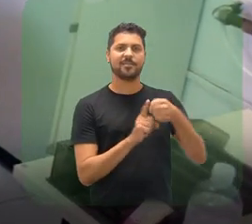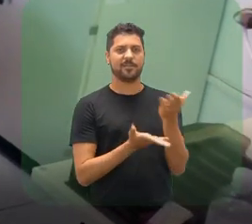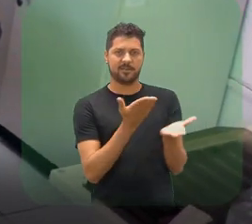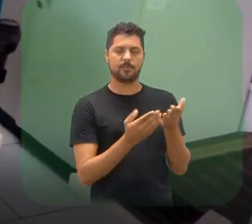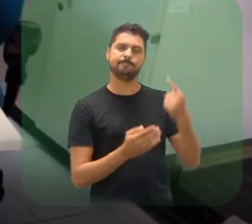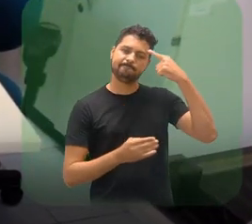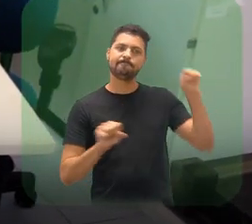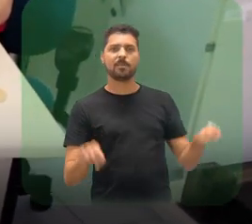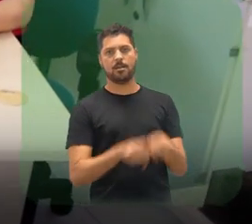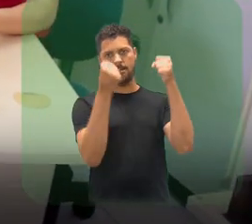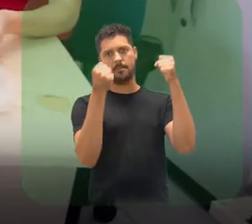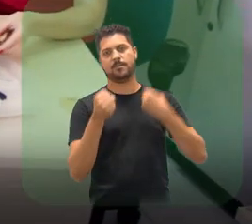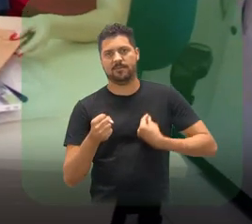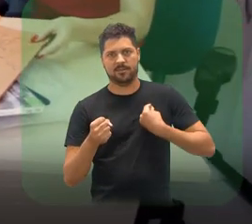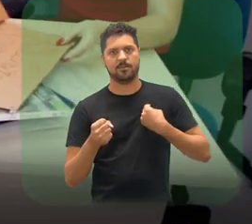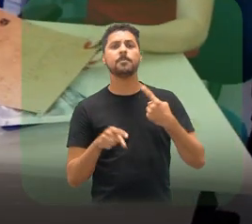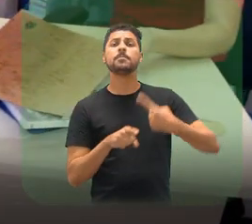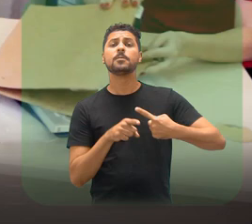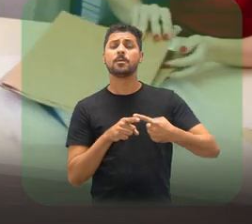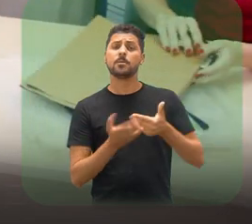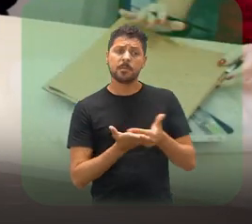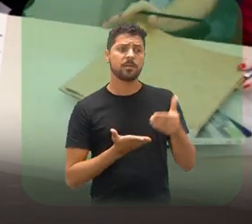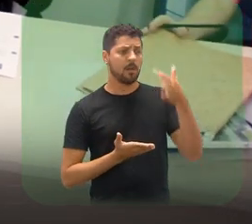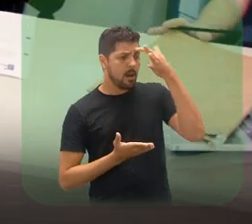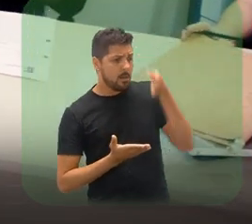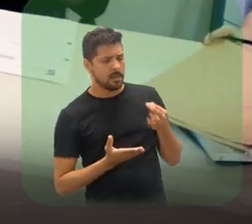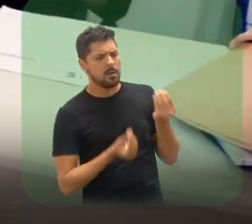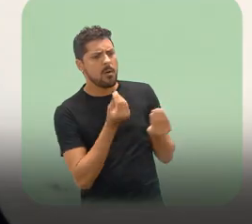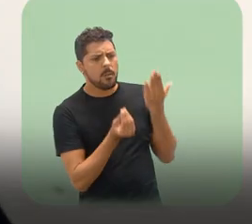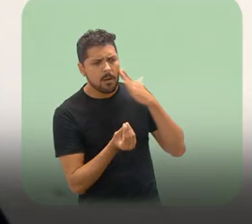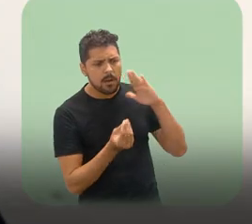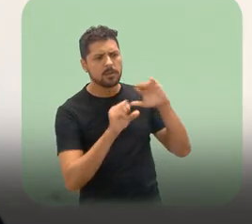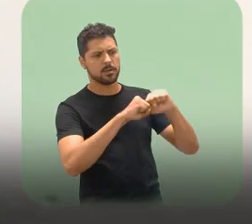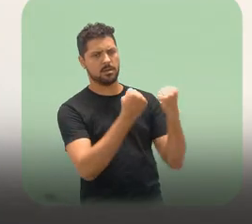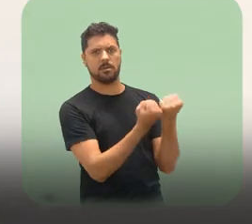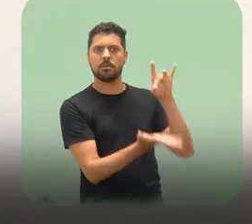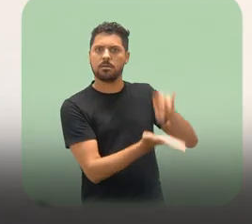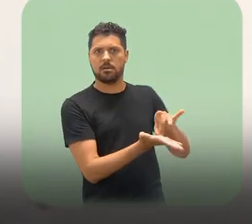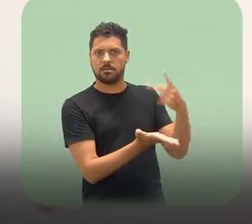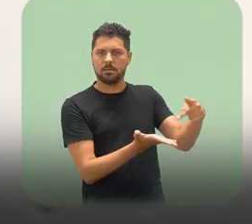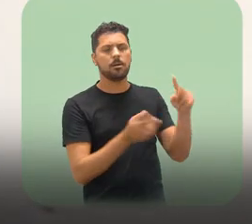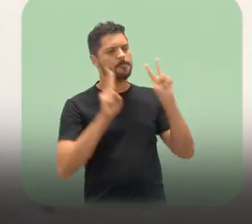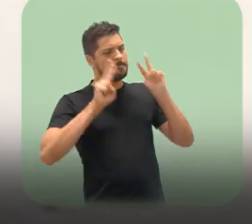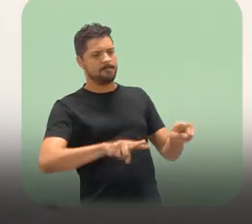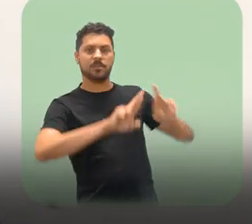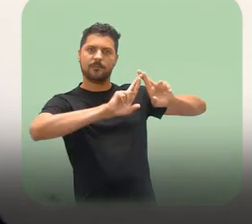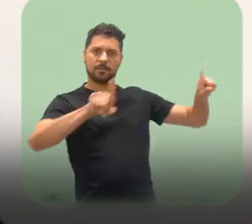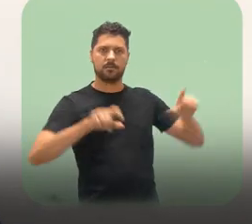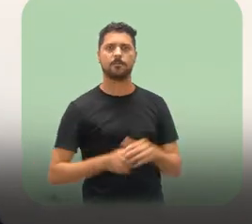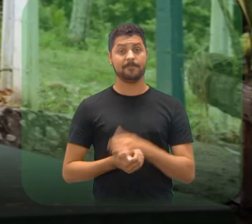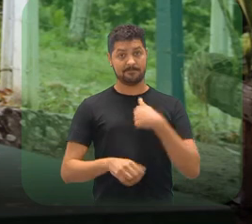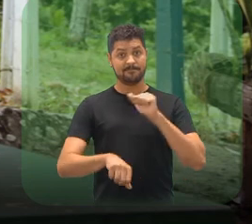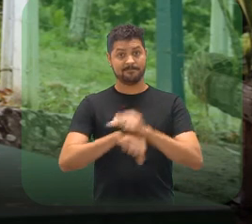demarca uma quebra na minha vida, porque aí eu começo a compreender a sociedade, a realidade social, a partir de